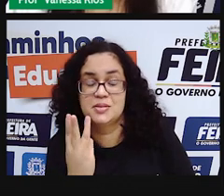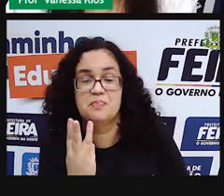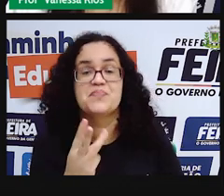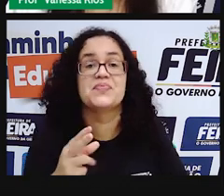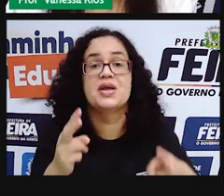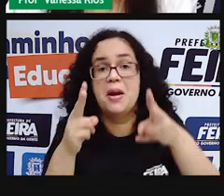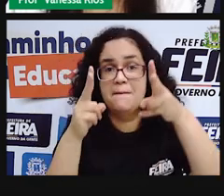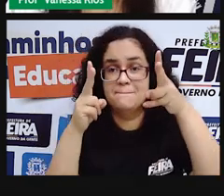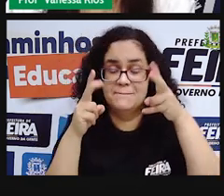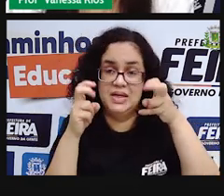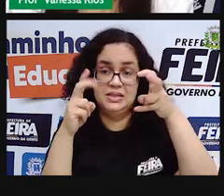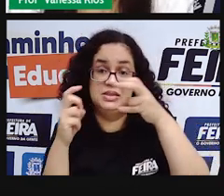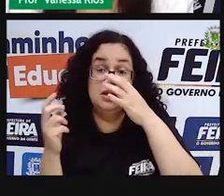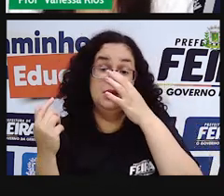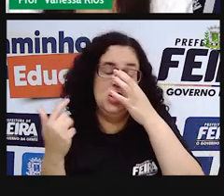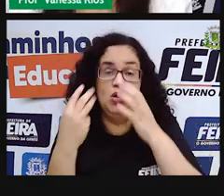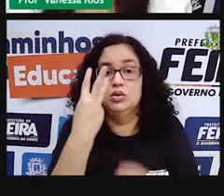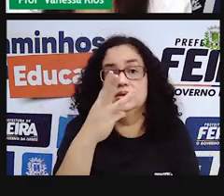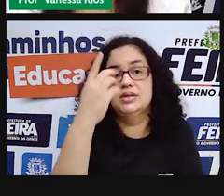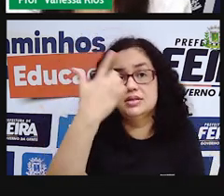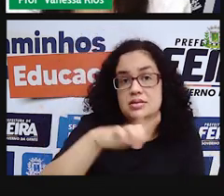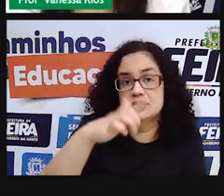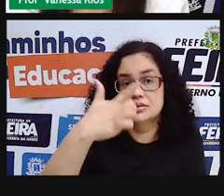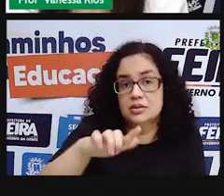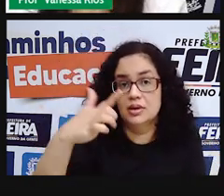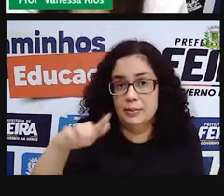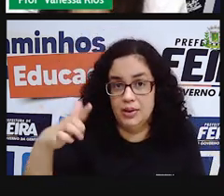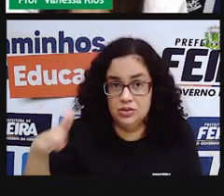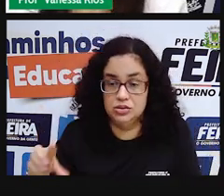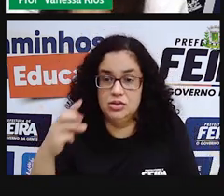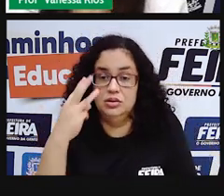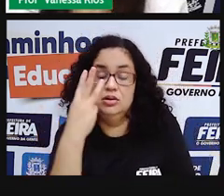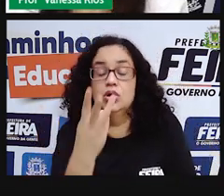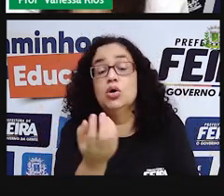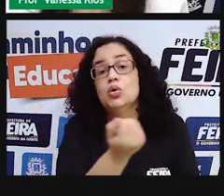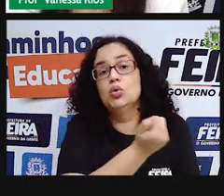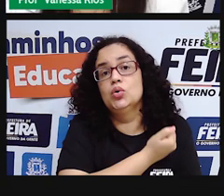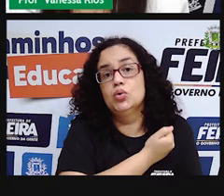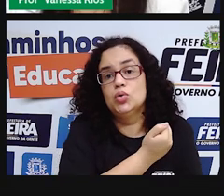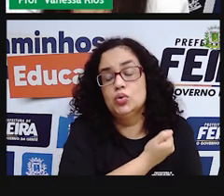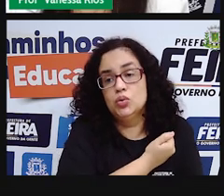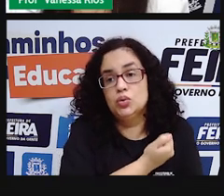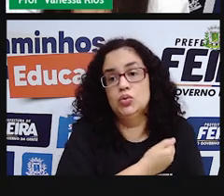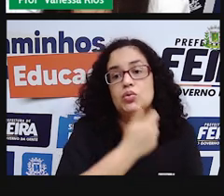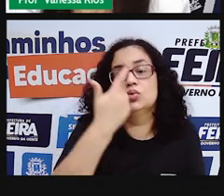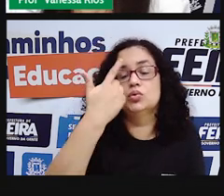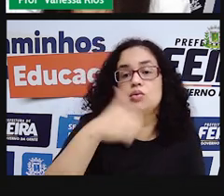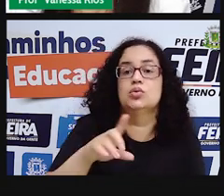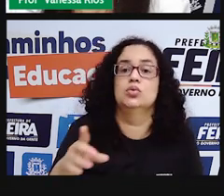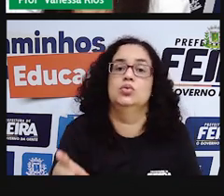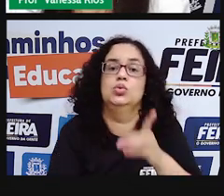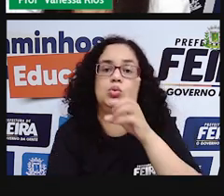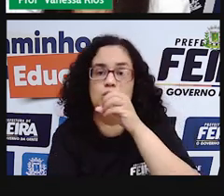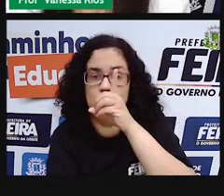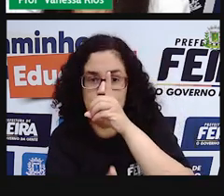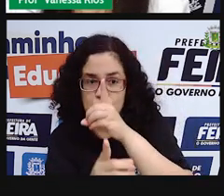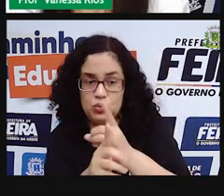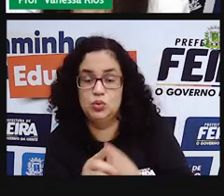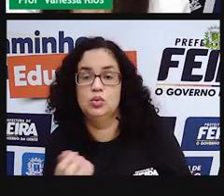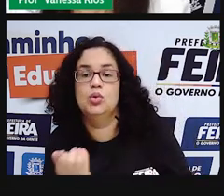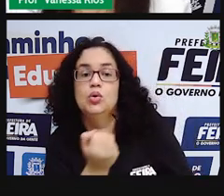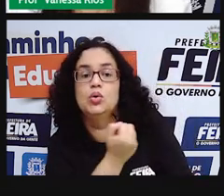repete. E é através desse, dessa, desse número que se repete que a gente encontra aí, ó, o número principal.